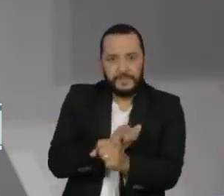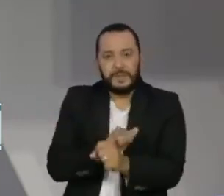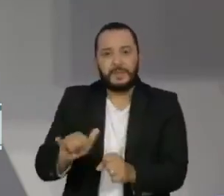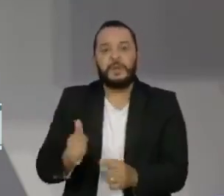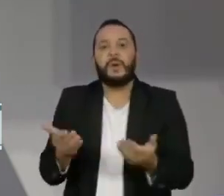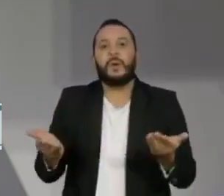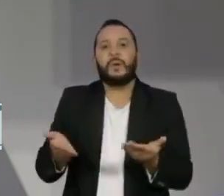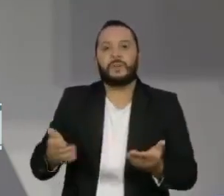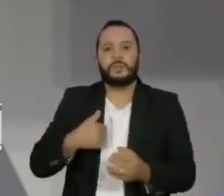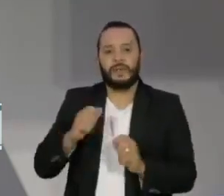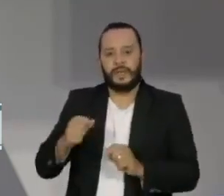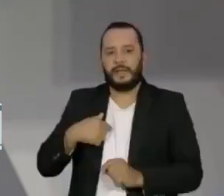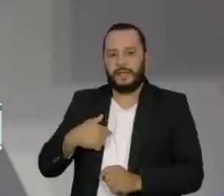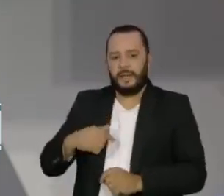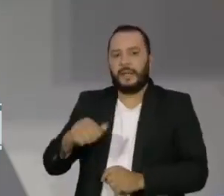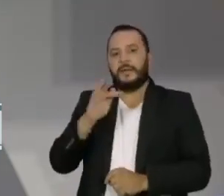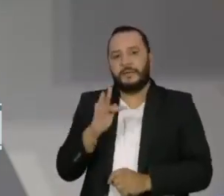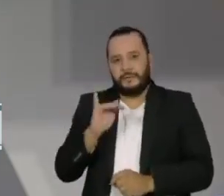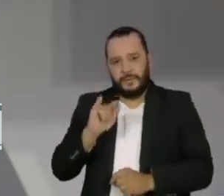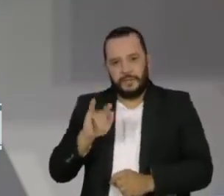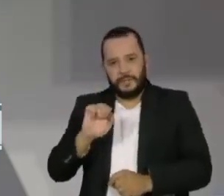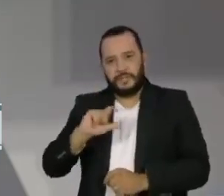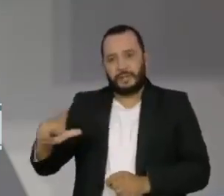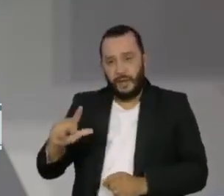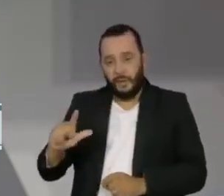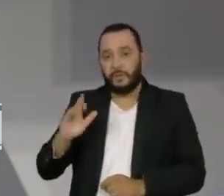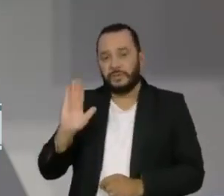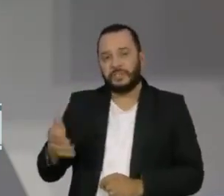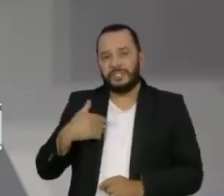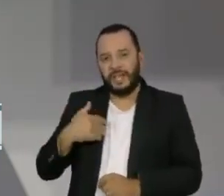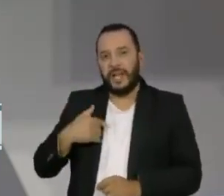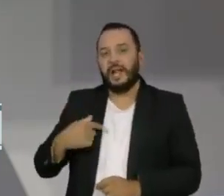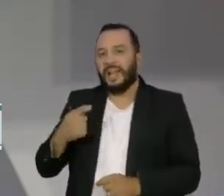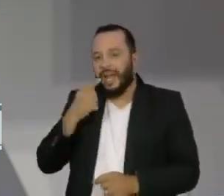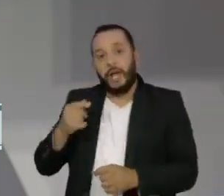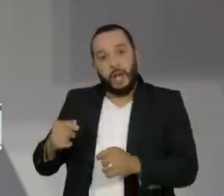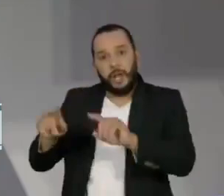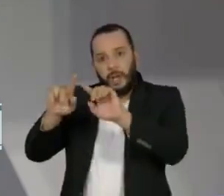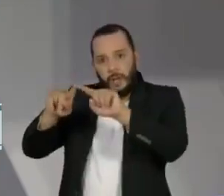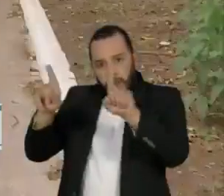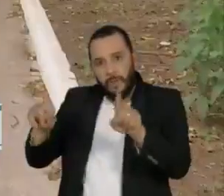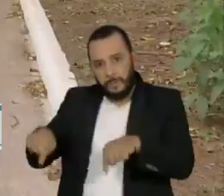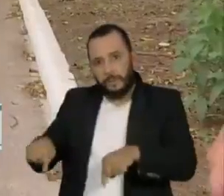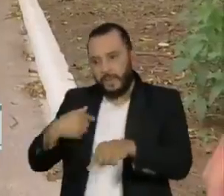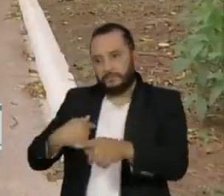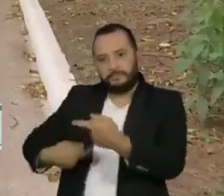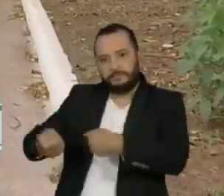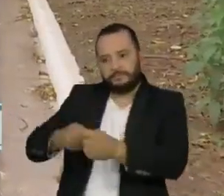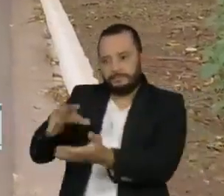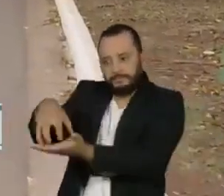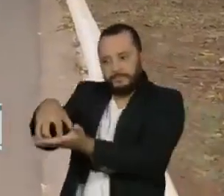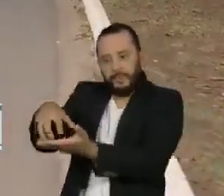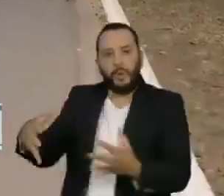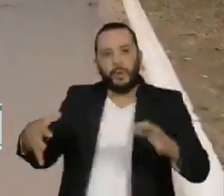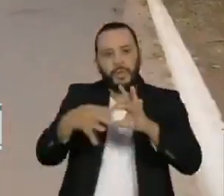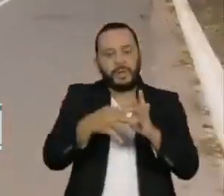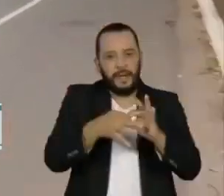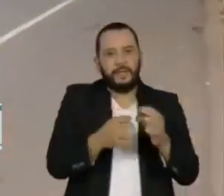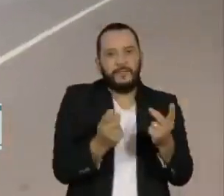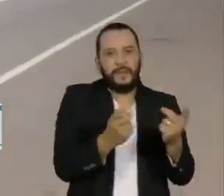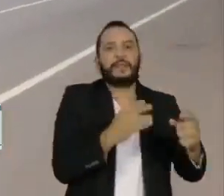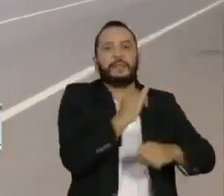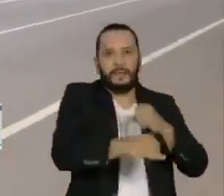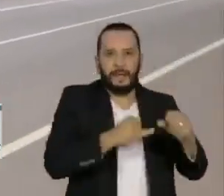FIGITAL, ou seja, conectar as lojas físicas às lojas digitais. No meio das